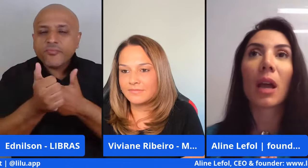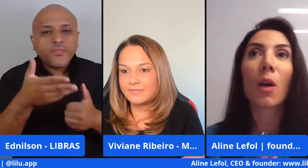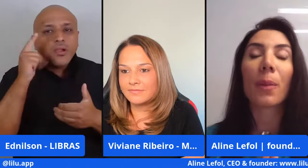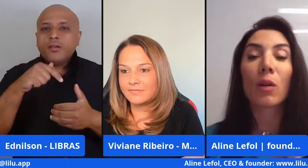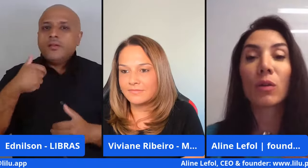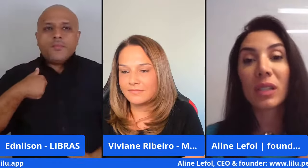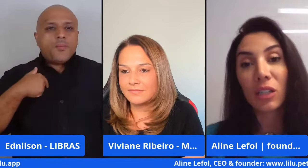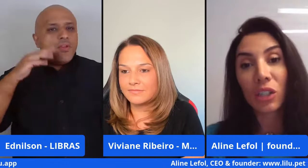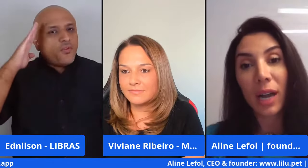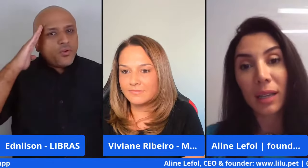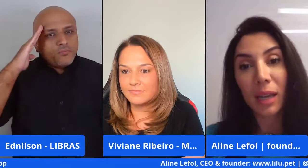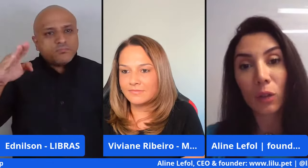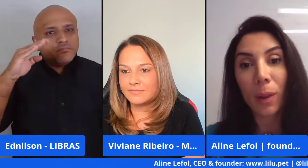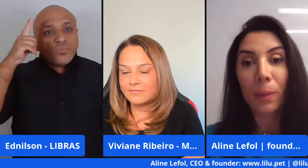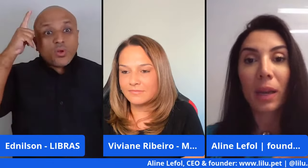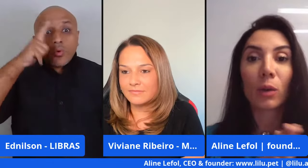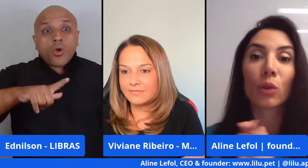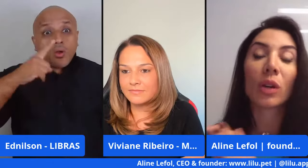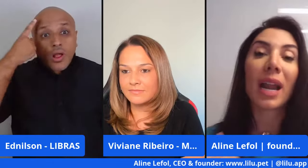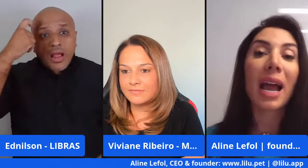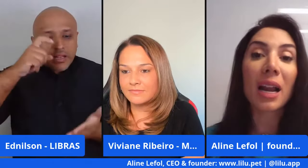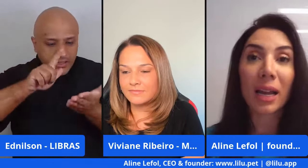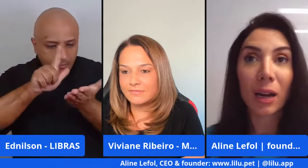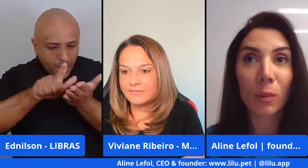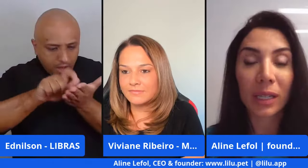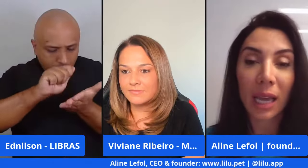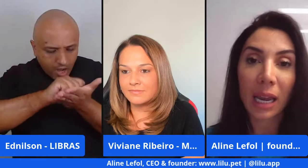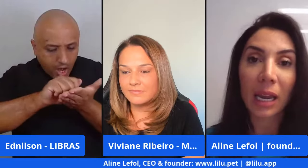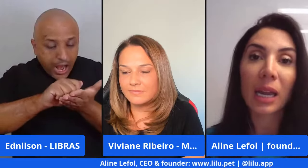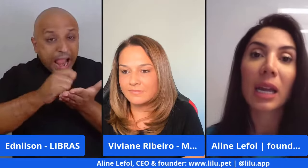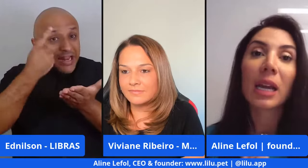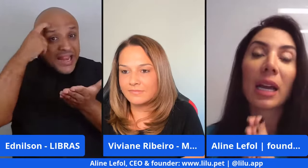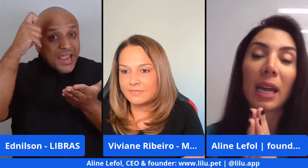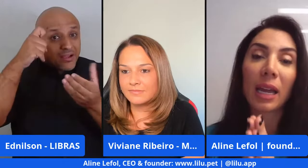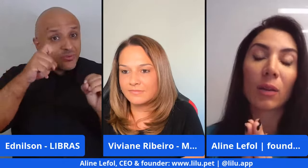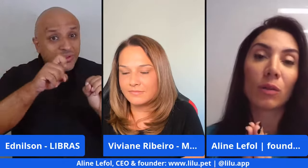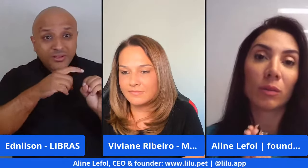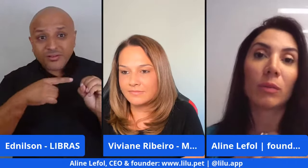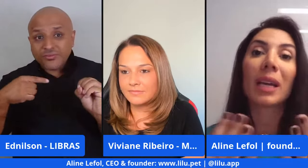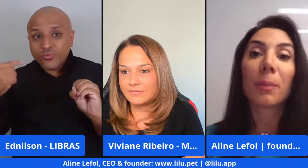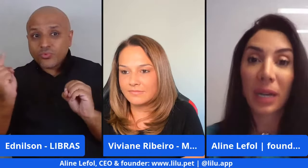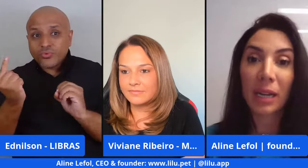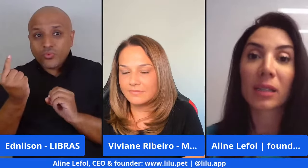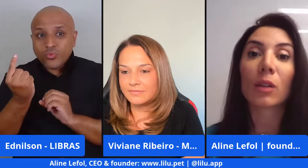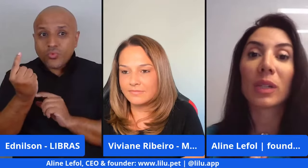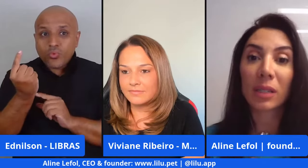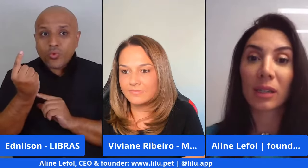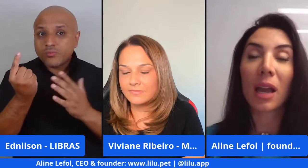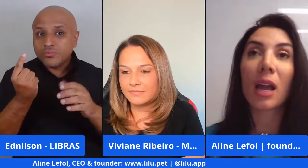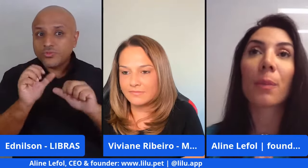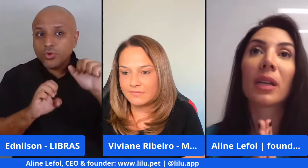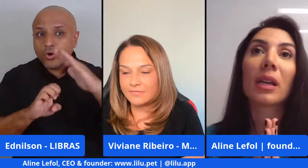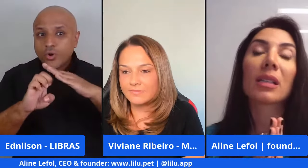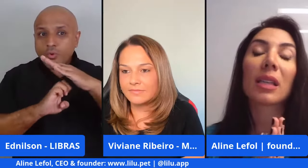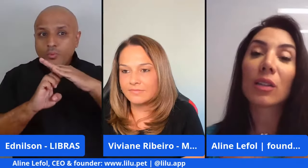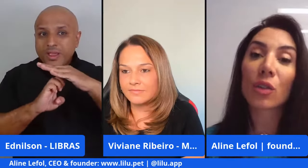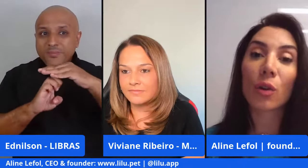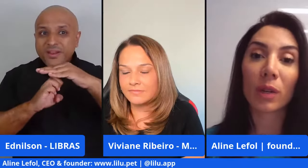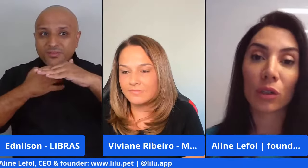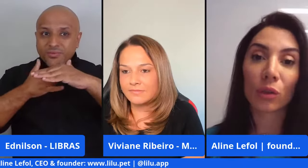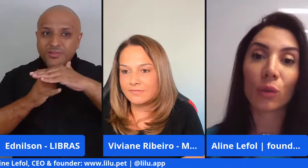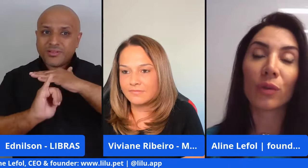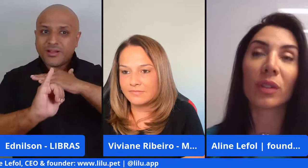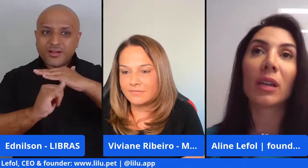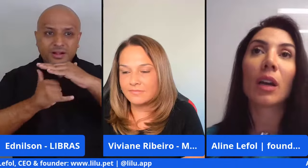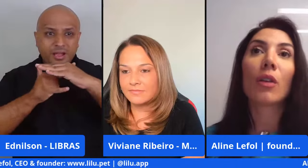fundamental para conseguir tirar a ideia do papel e torná-la uma ideia, uma empresa, uma setup, sem